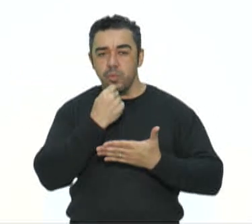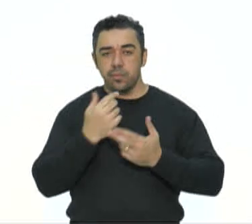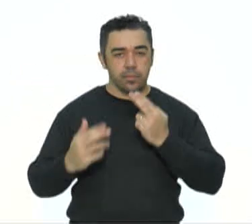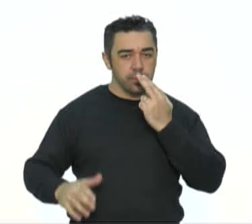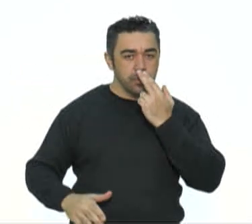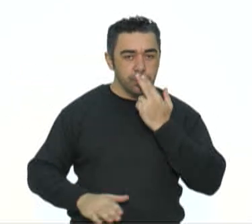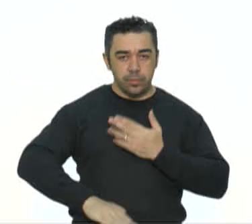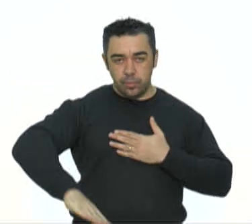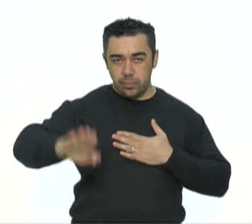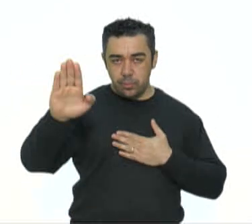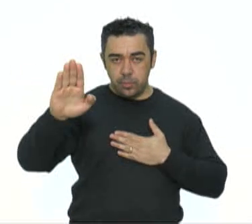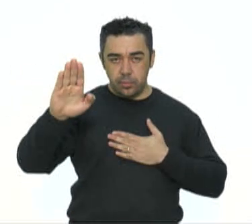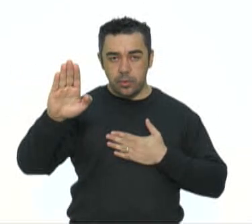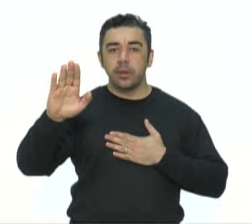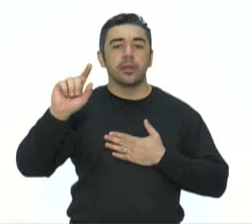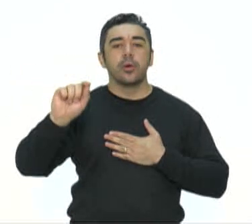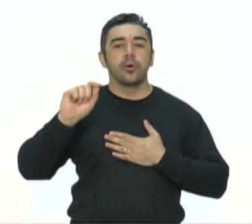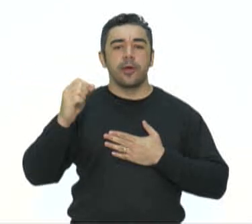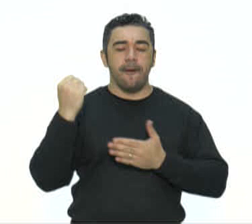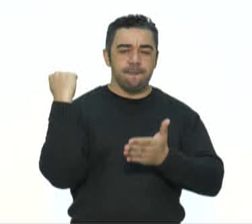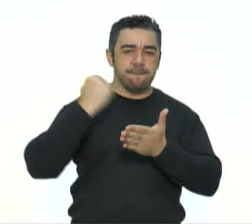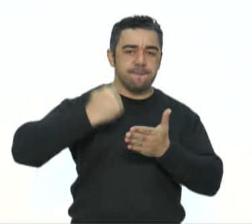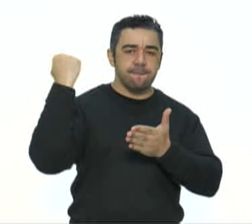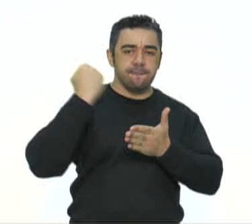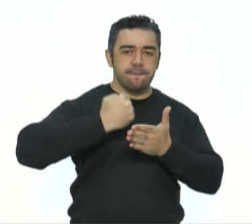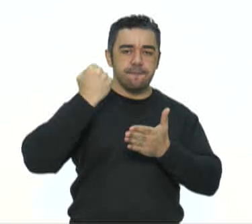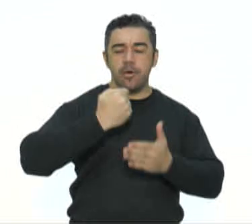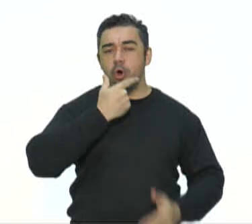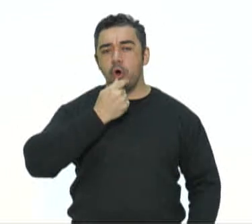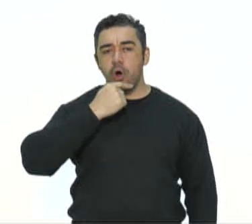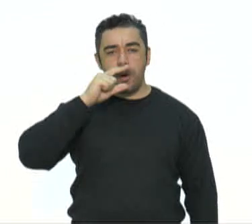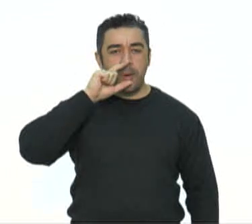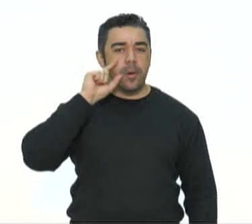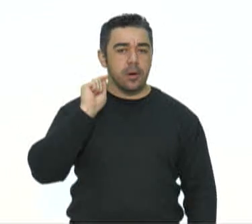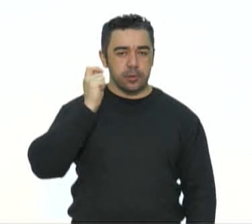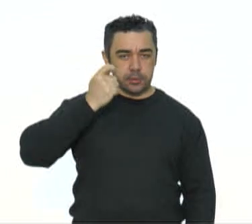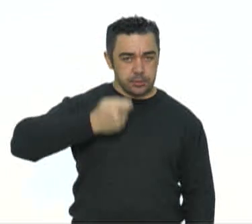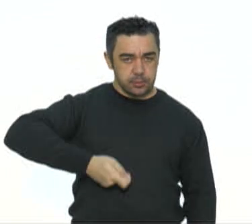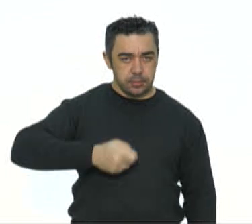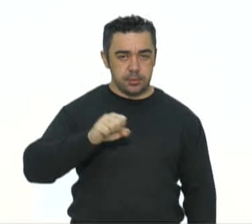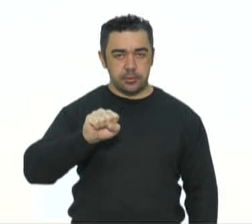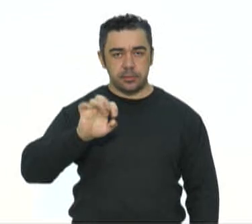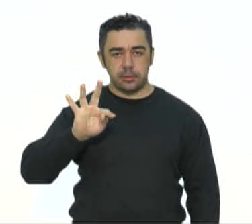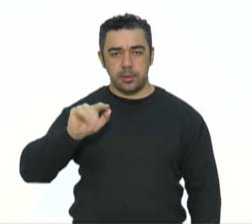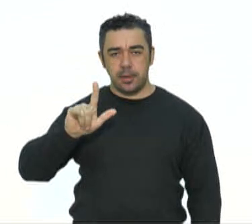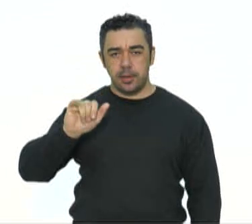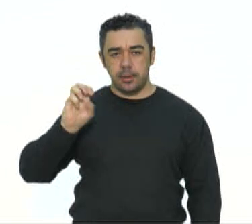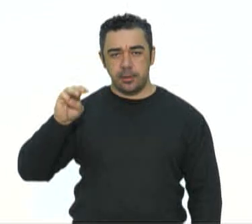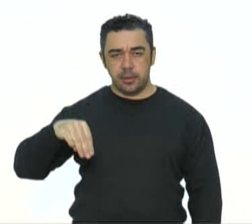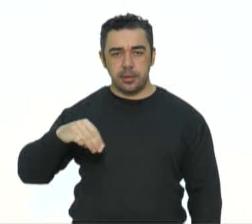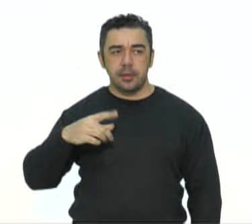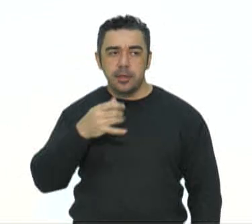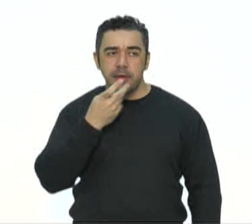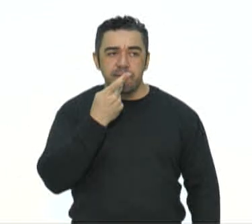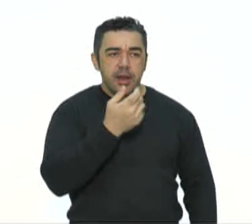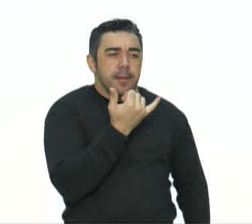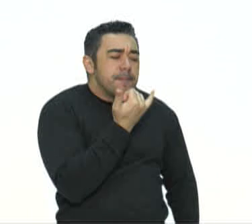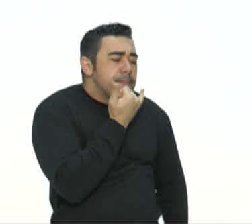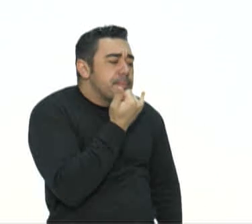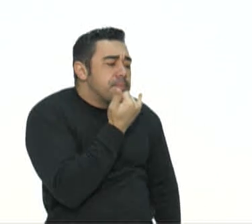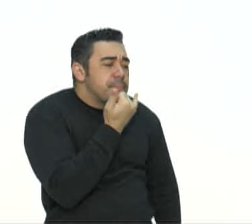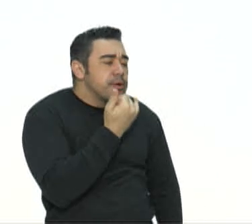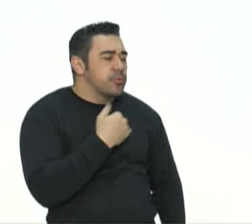esfaqueando pelas costas o Stalin. E onde está ali, perdoe meu camarada, mas era uma